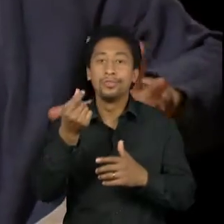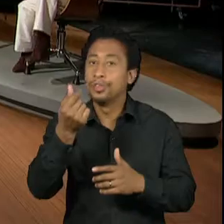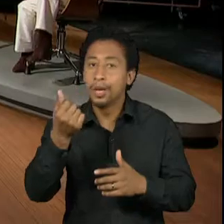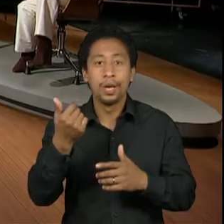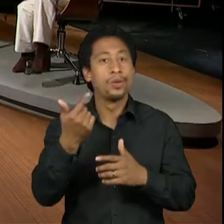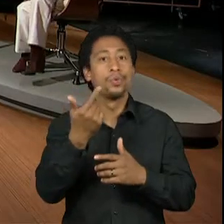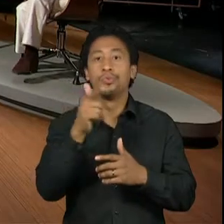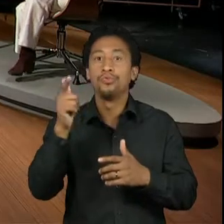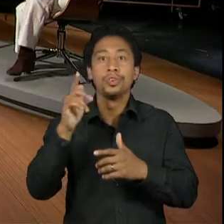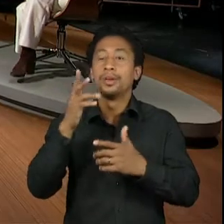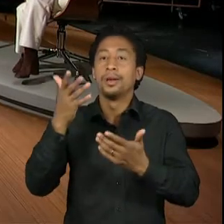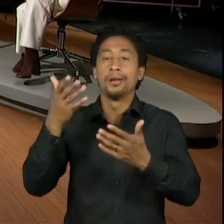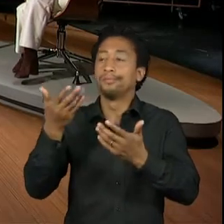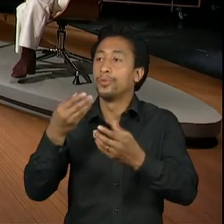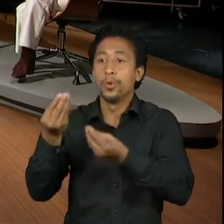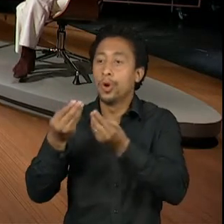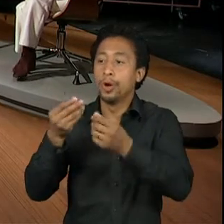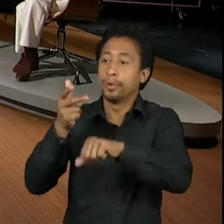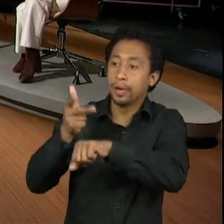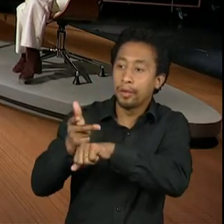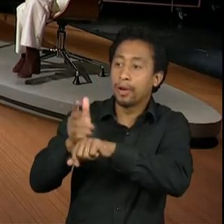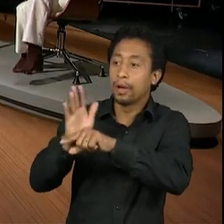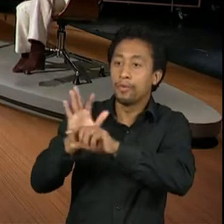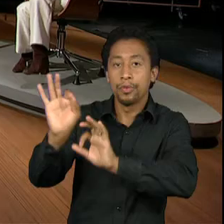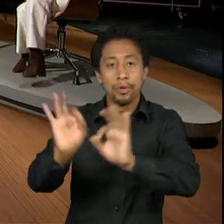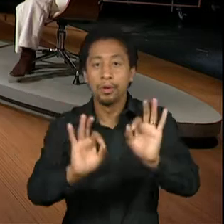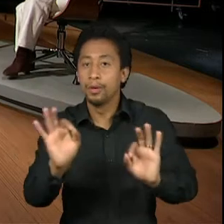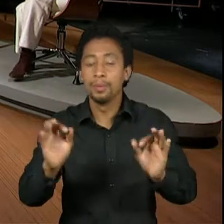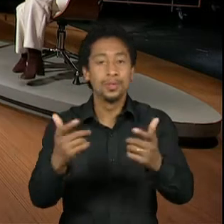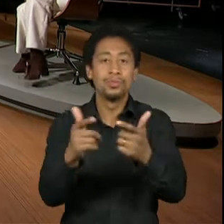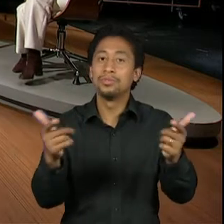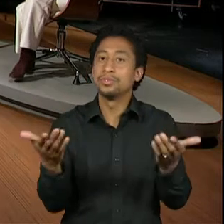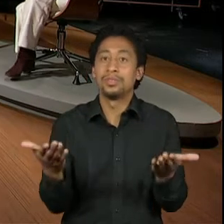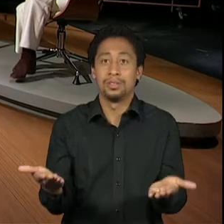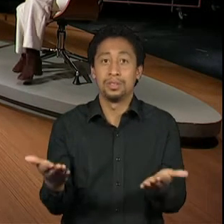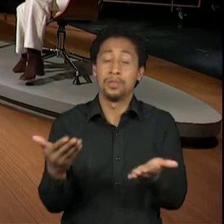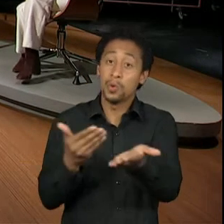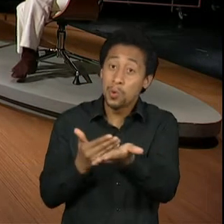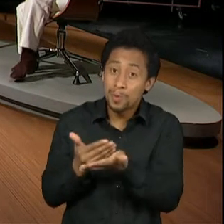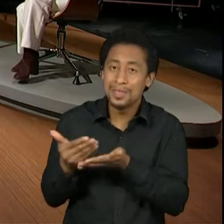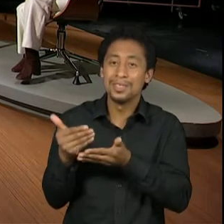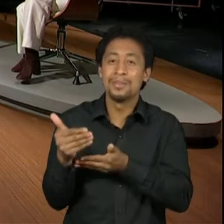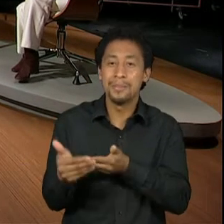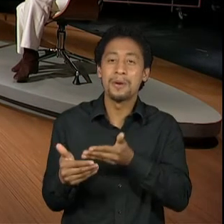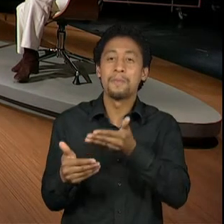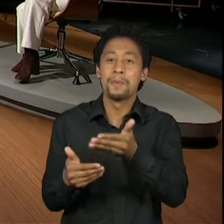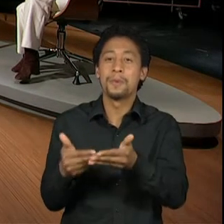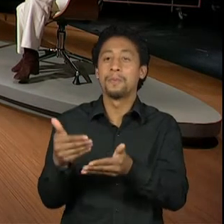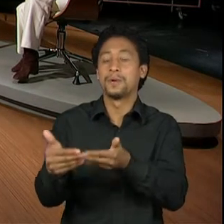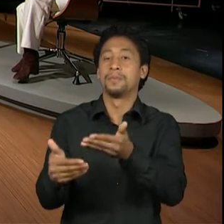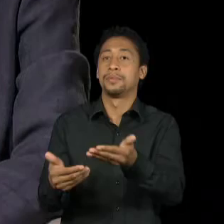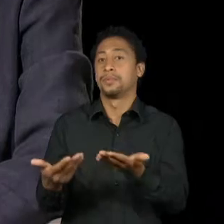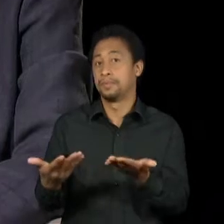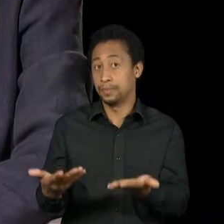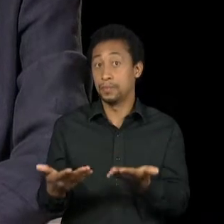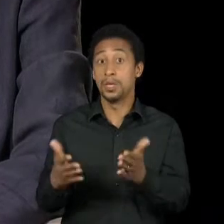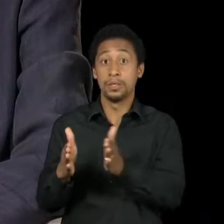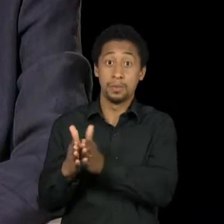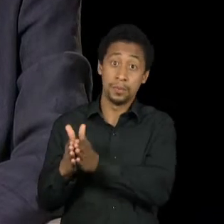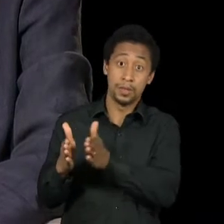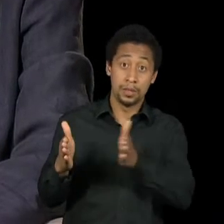começando, né, tanto da Tata como do Beto Brant e Sérgio Bianchi. Começo lá dos anos 80.